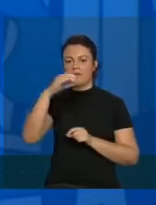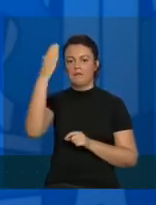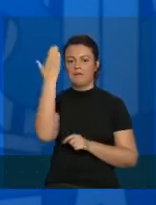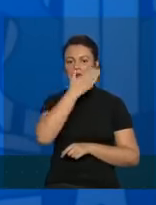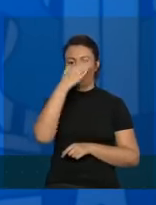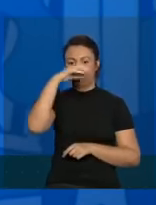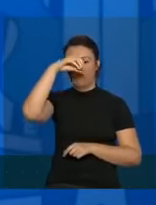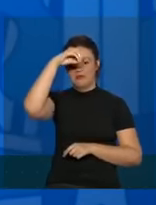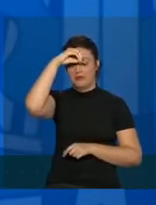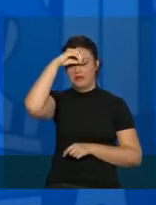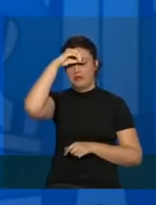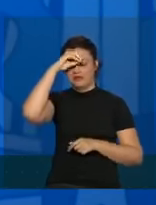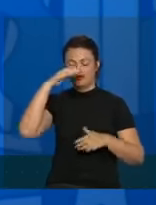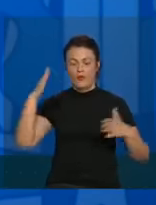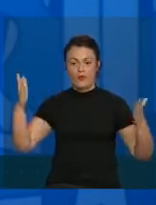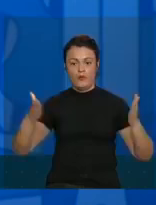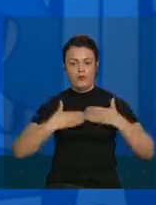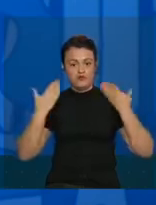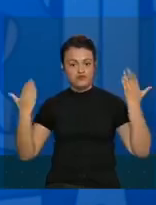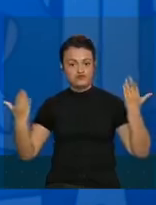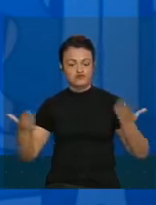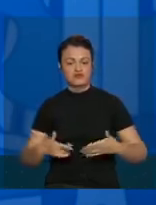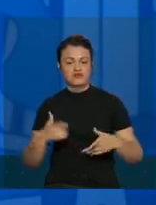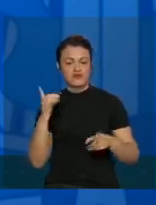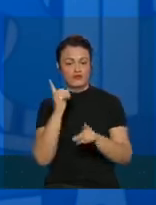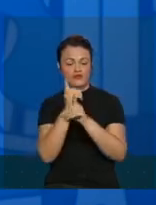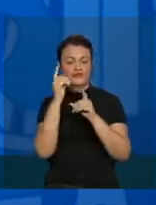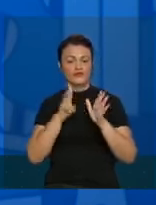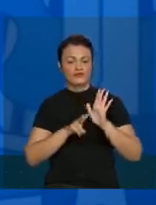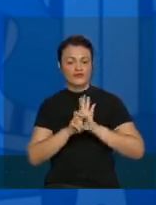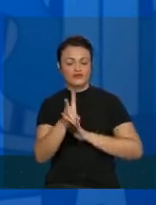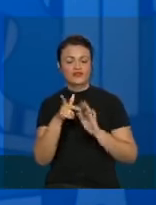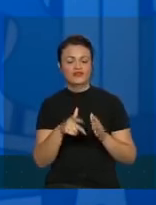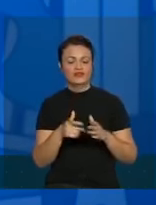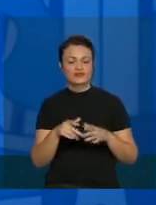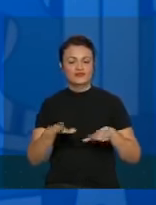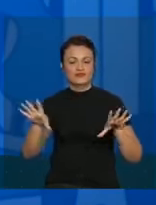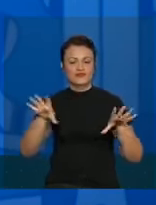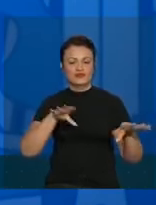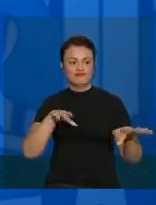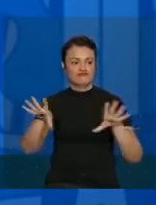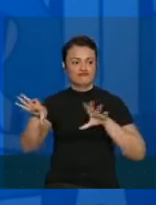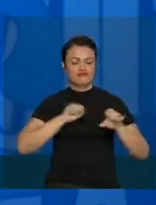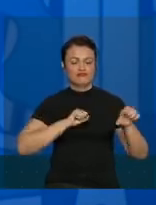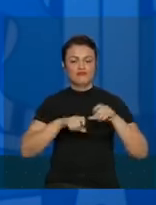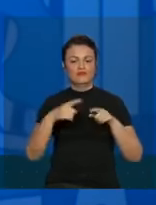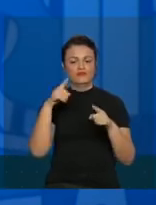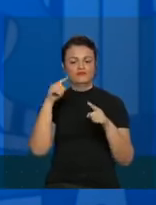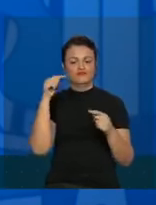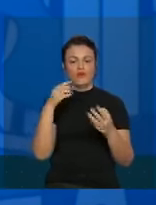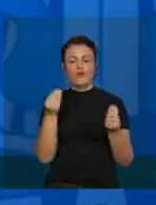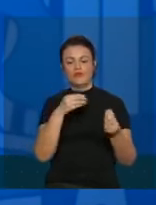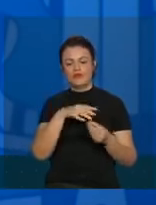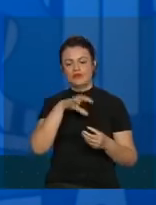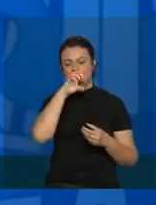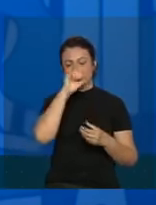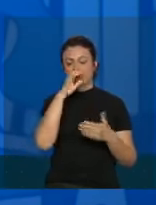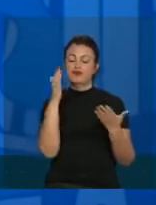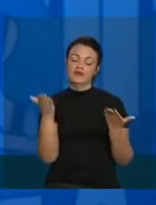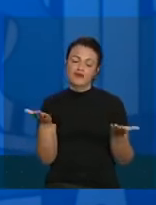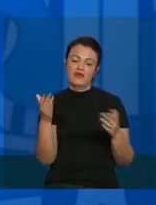simplesmente se depararam com um vírus de transmissão respiratória, que levou algumas